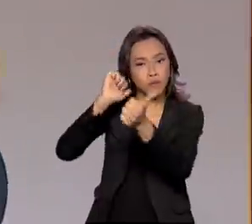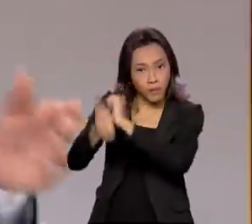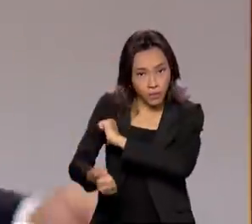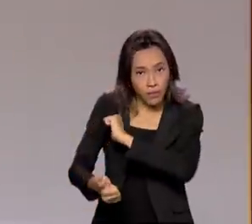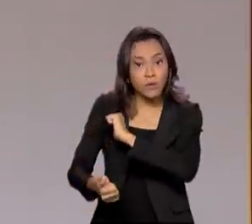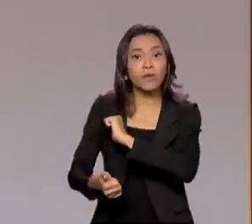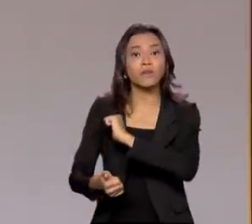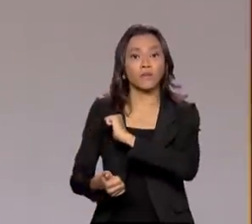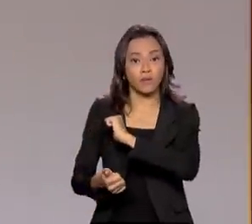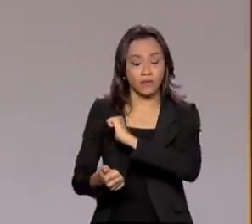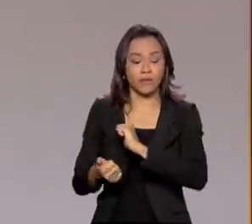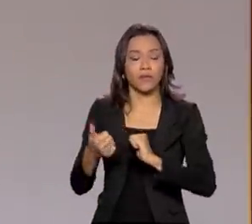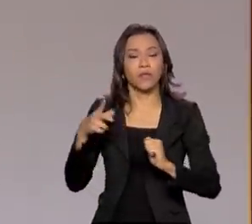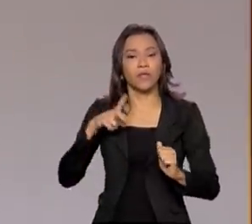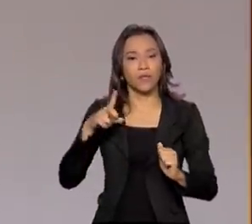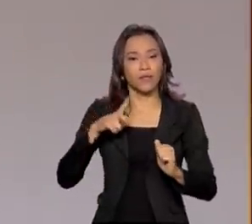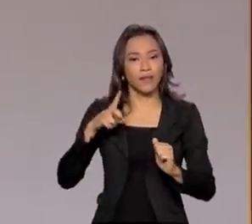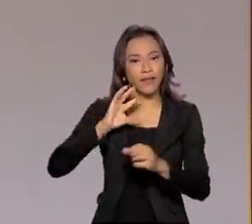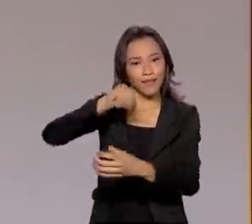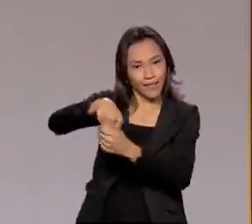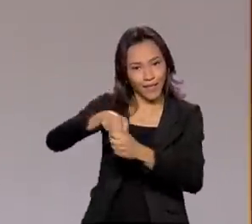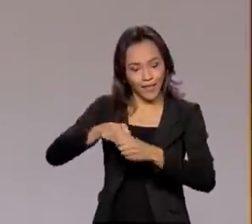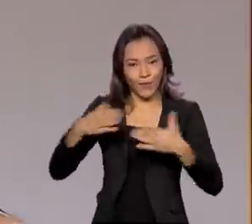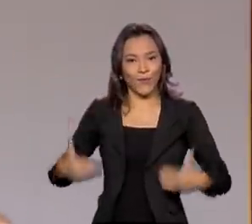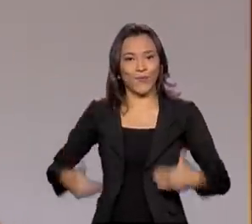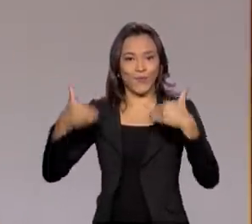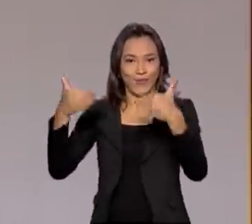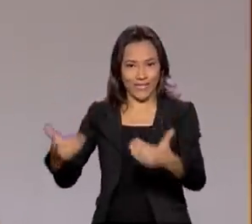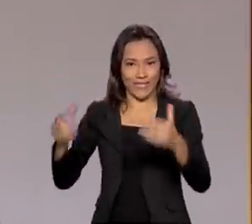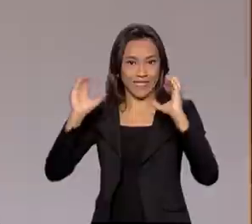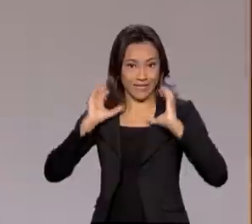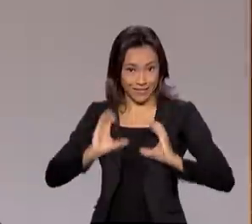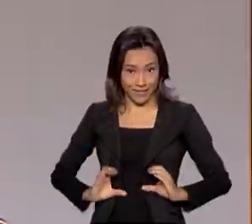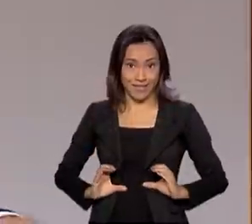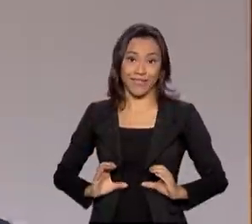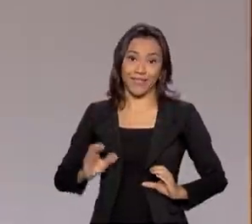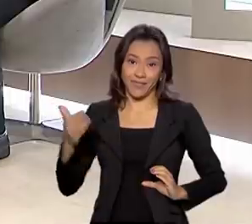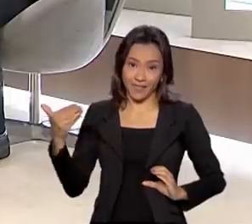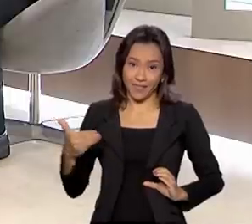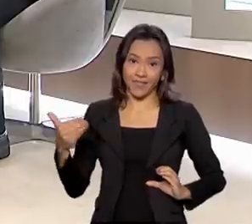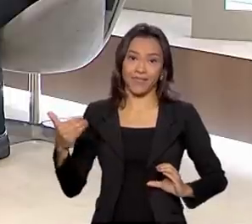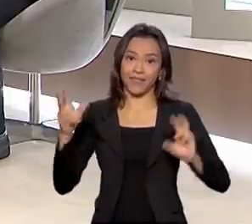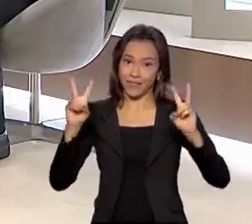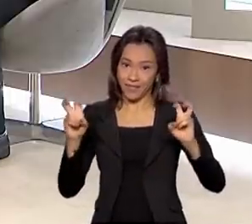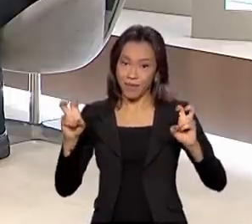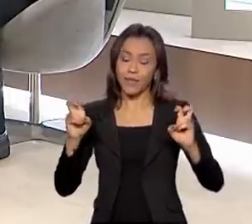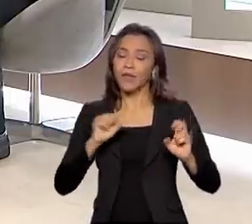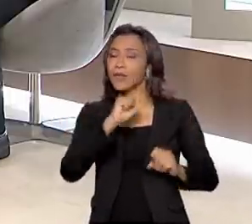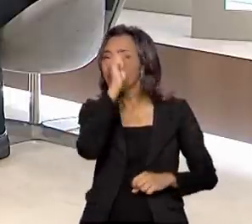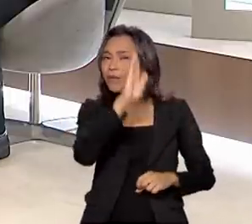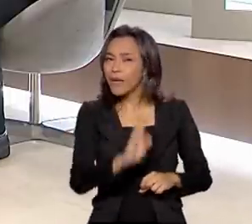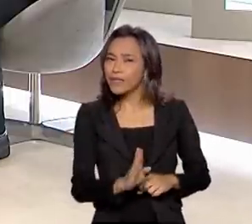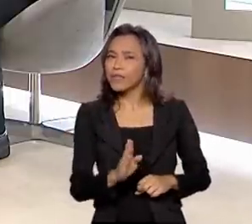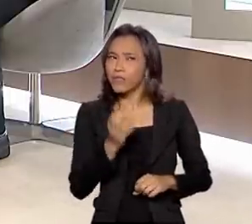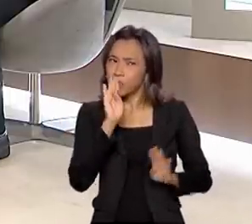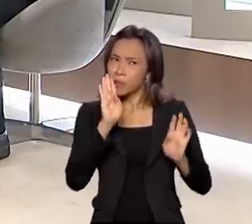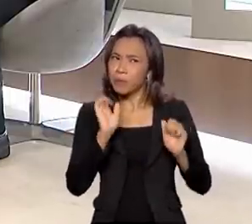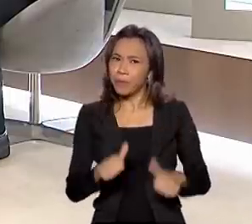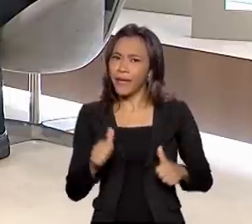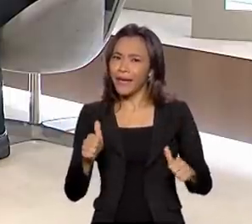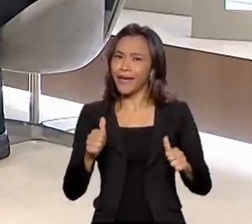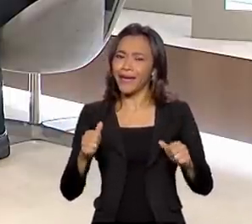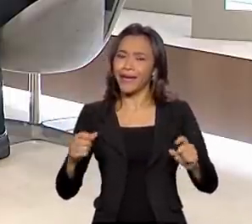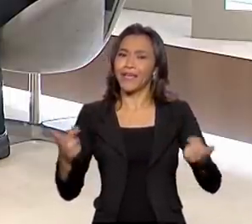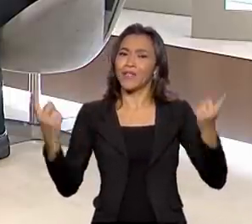Também está ali no Ministério da Cidadania essa iniciativa que o Brasil desempenhou tão bem nos